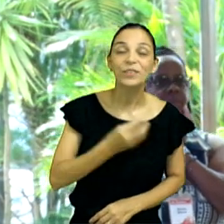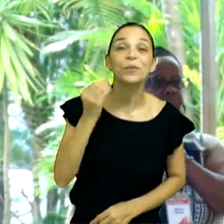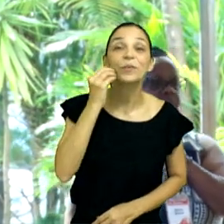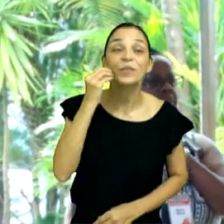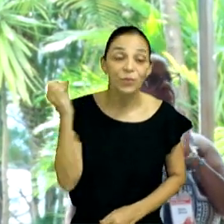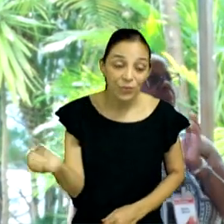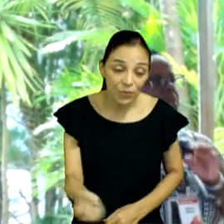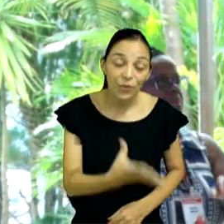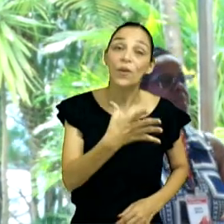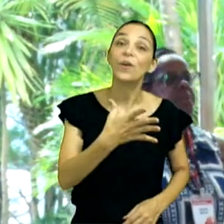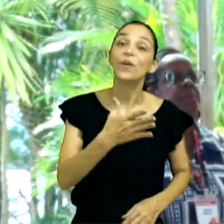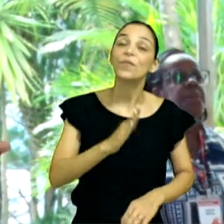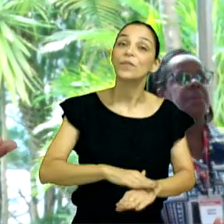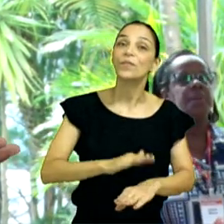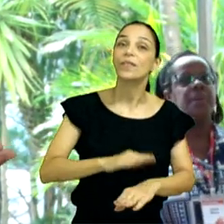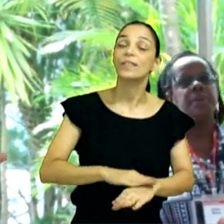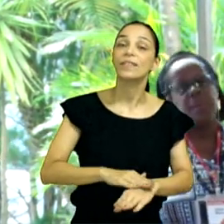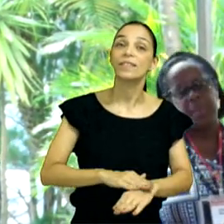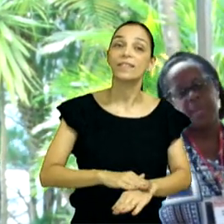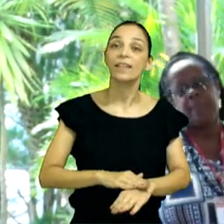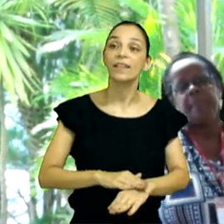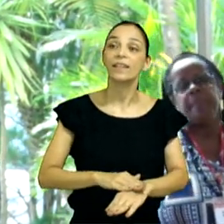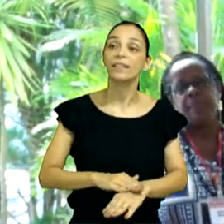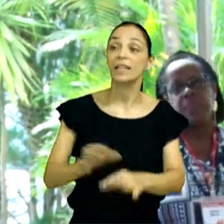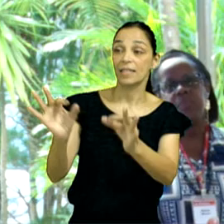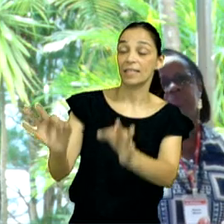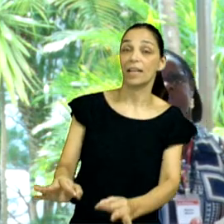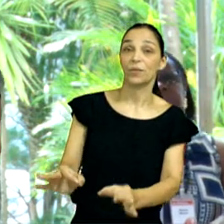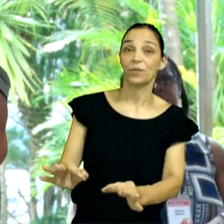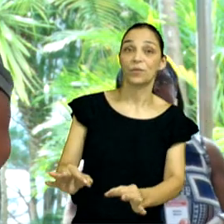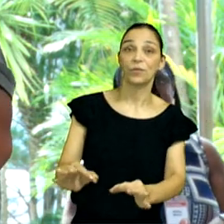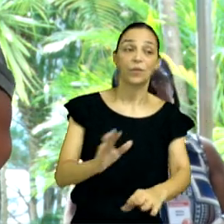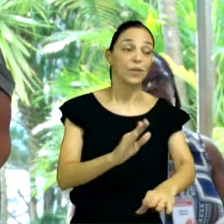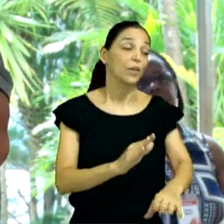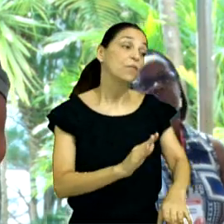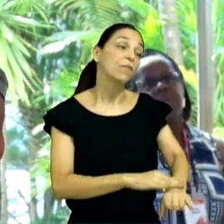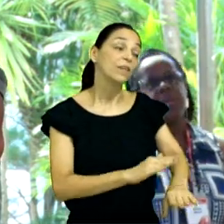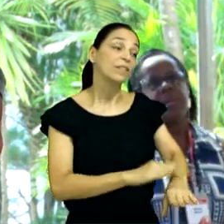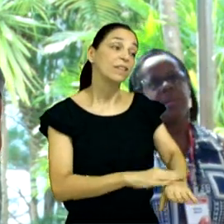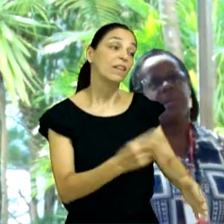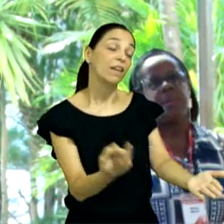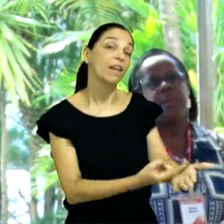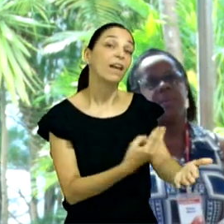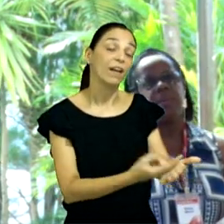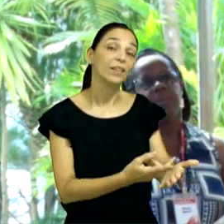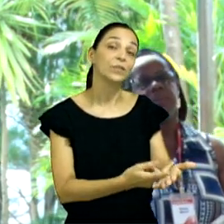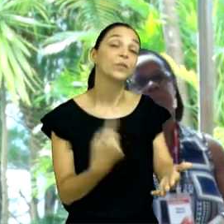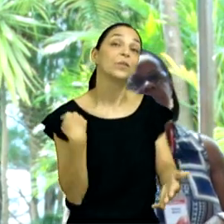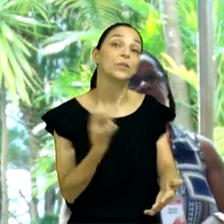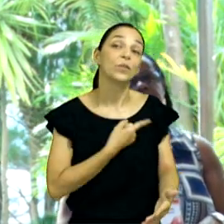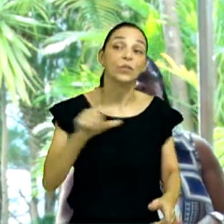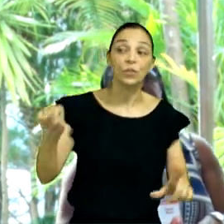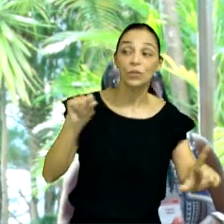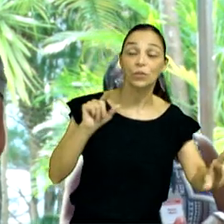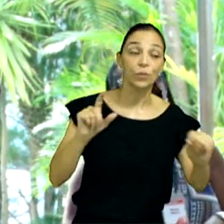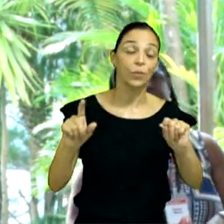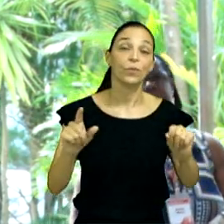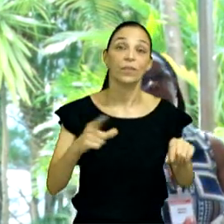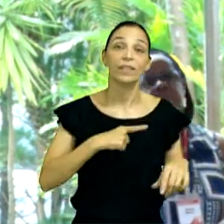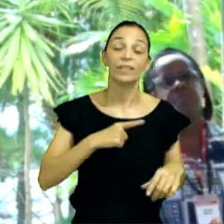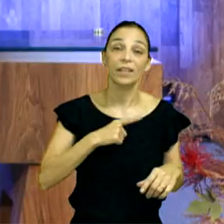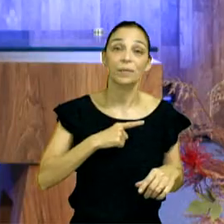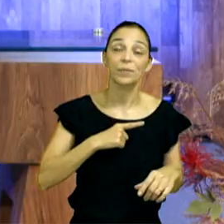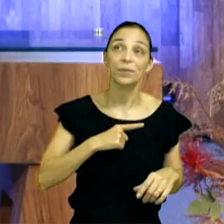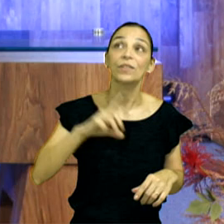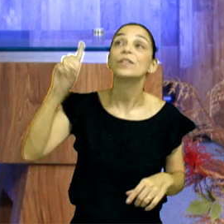oportunidades de fazer o certo e o errado, de escolher o bem ou o mal, de fazer a nossa própria vontade ou a vontade